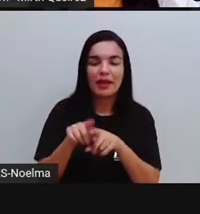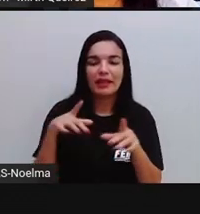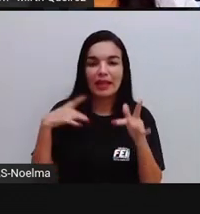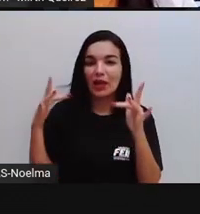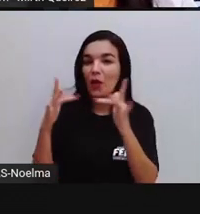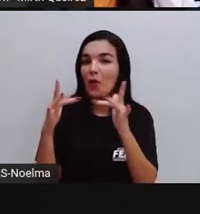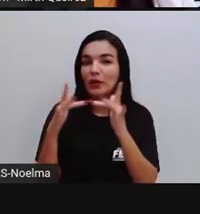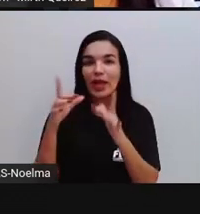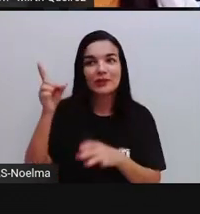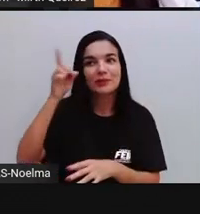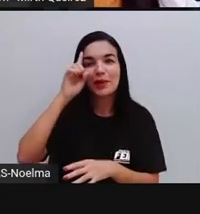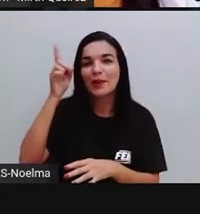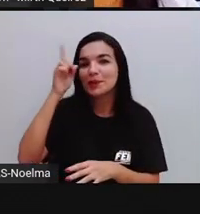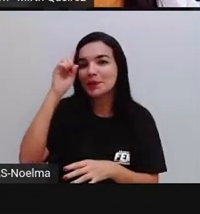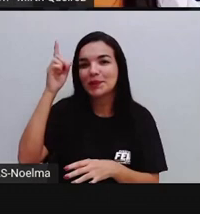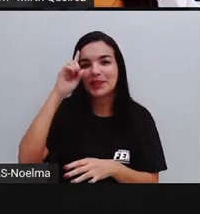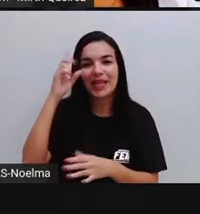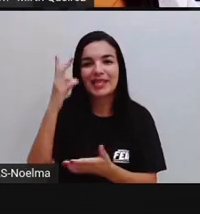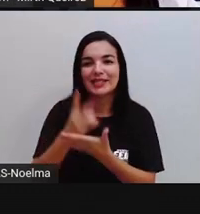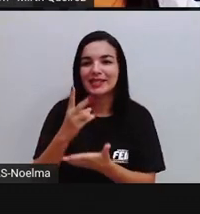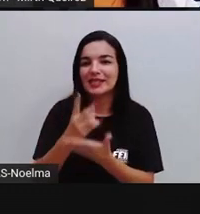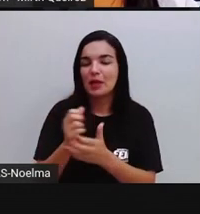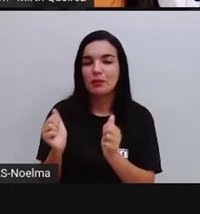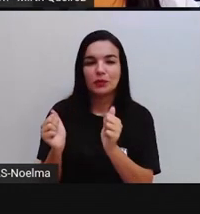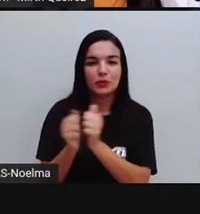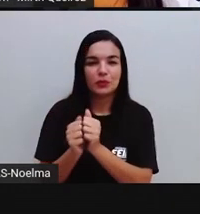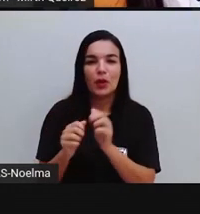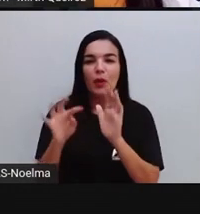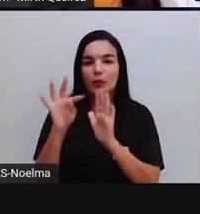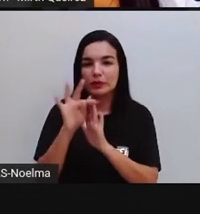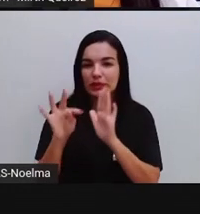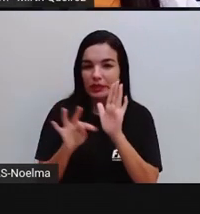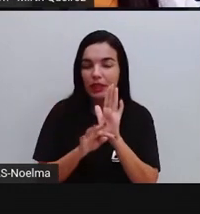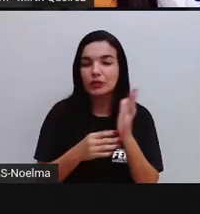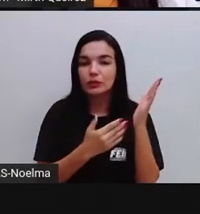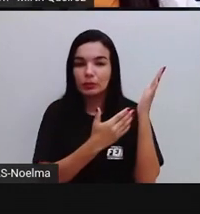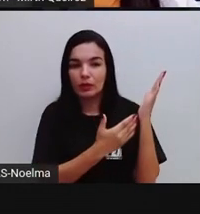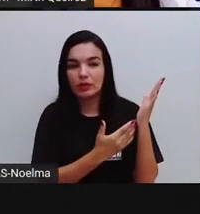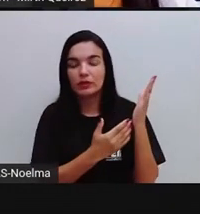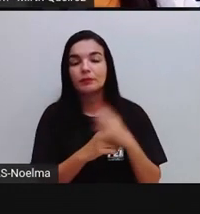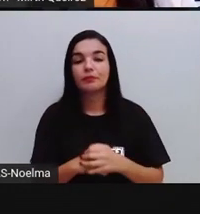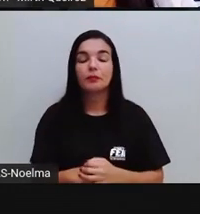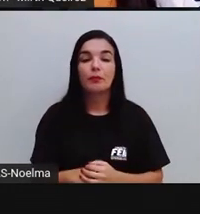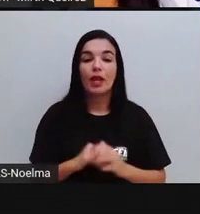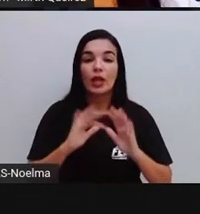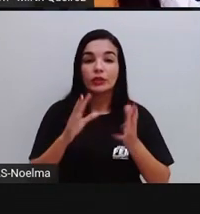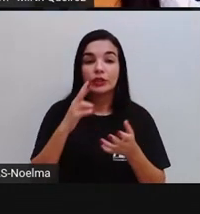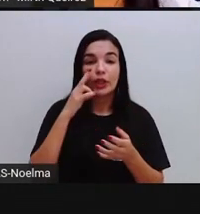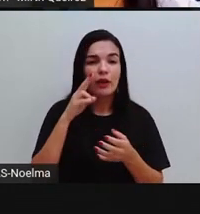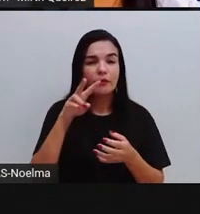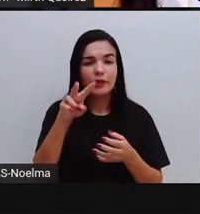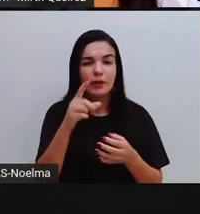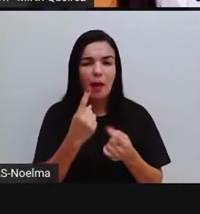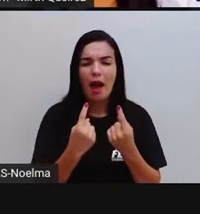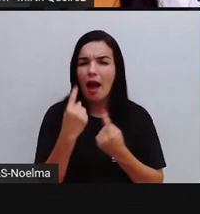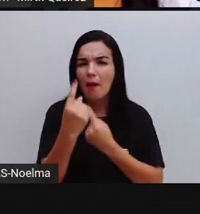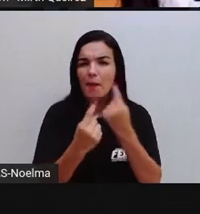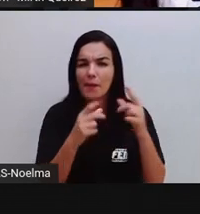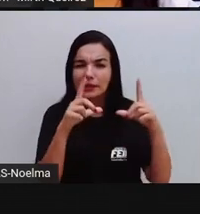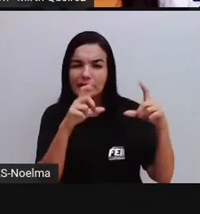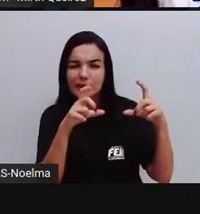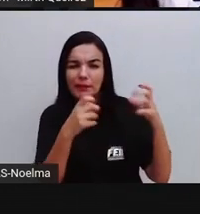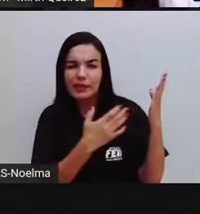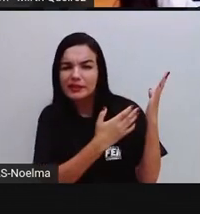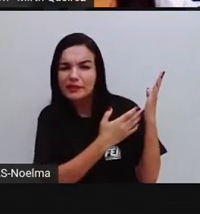constantemente com esse tipo de gênero, certo? Vocês já viram aí alguma dessas imagens,